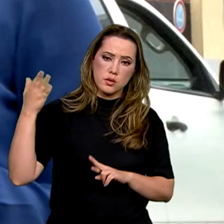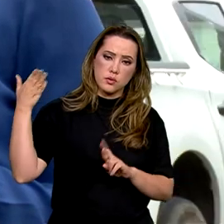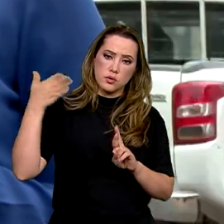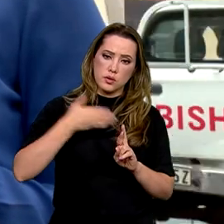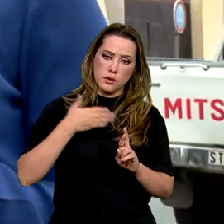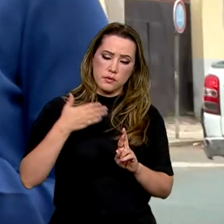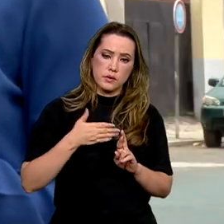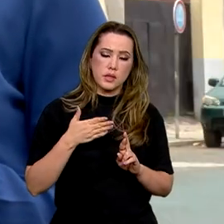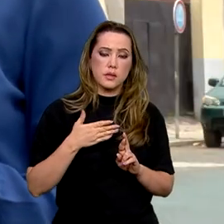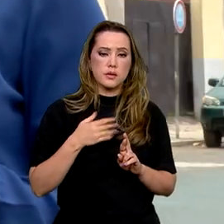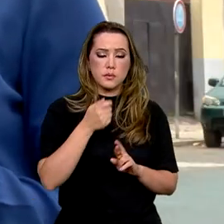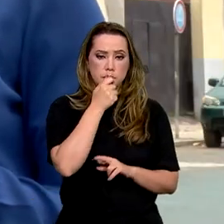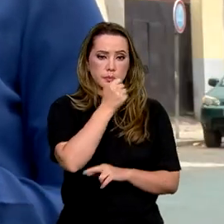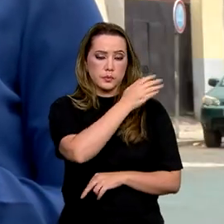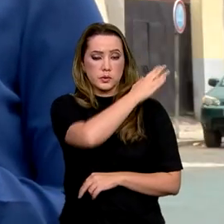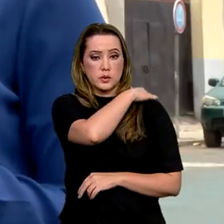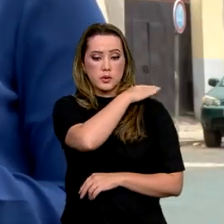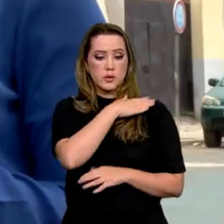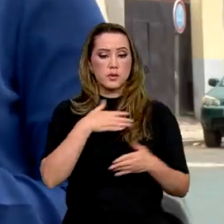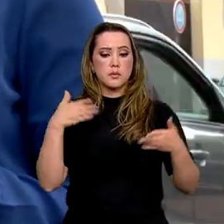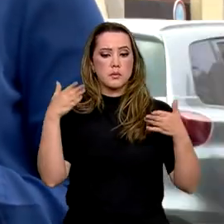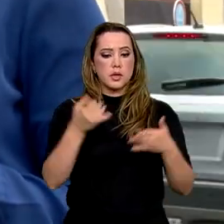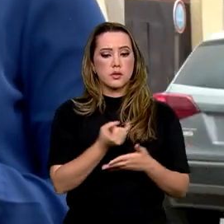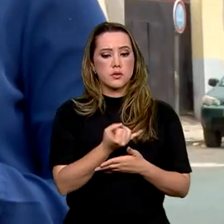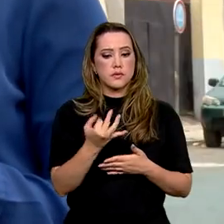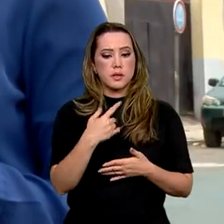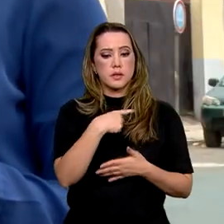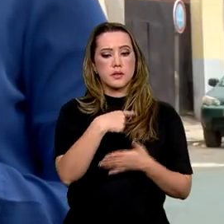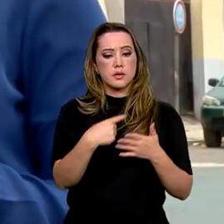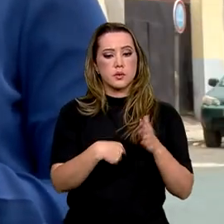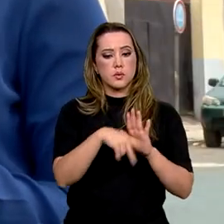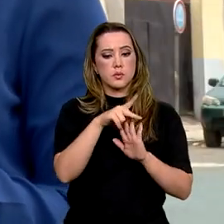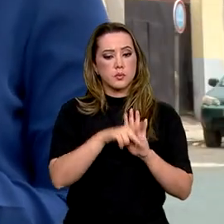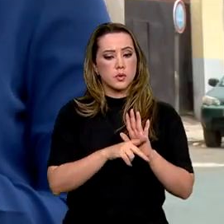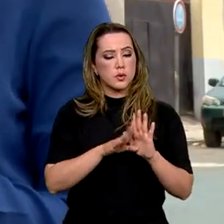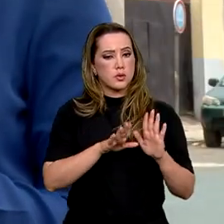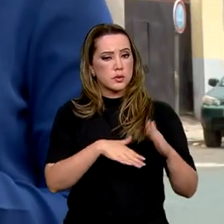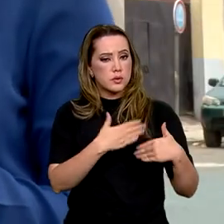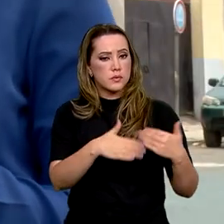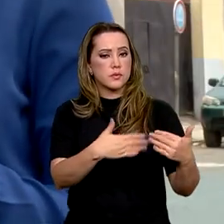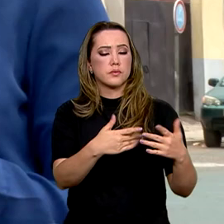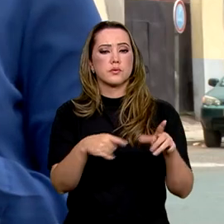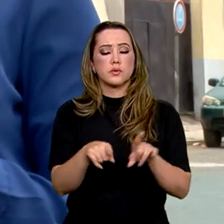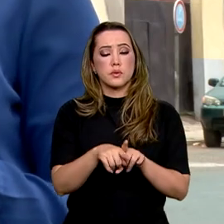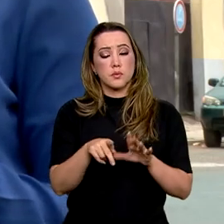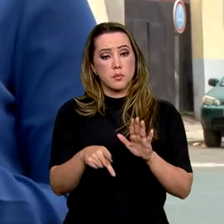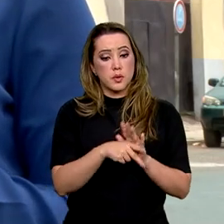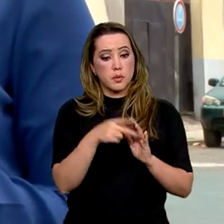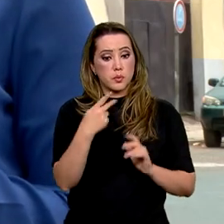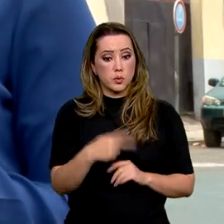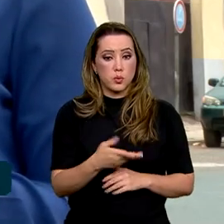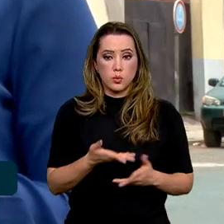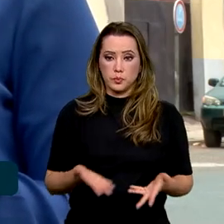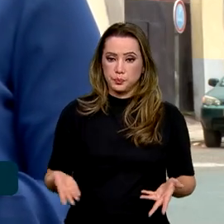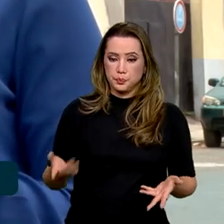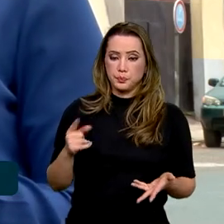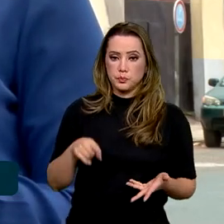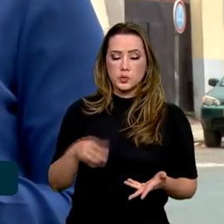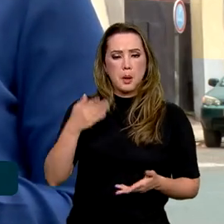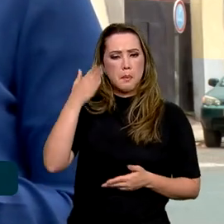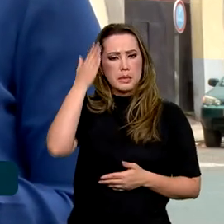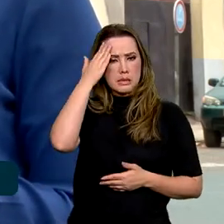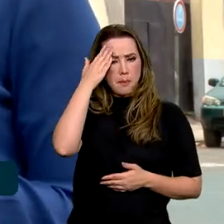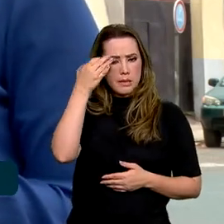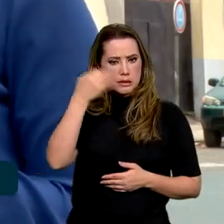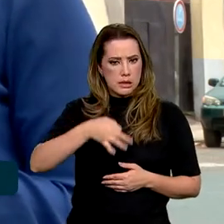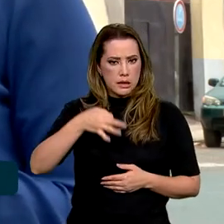da Tuberculose faz parte de uma série de projetos que vêm sendo desenvolvidos aqui no arquipélago. Para se ter